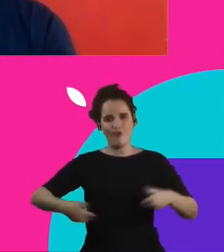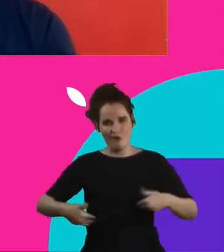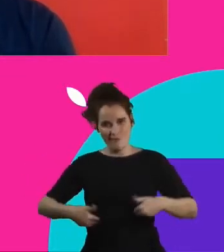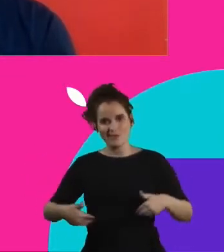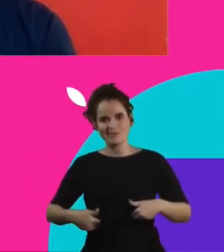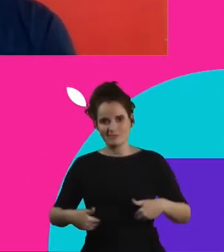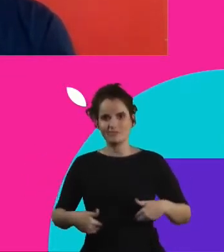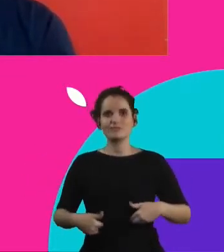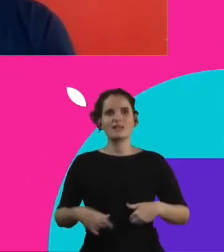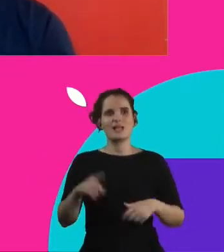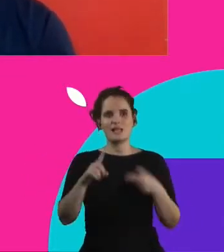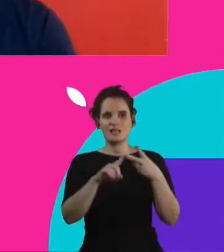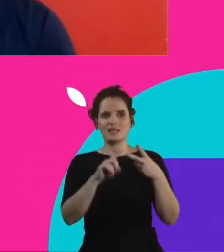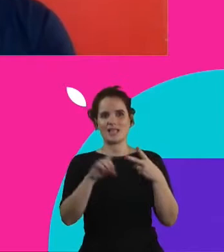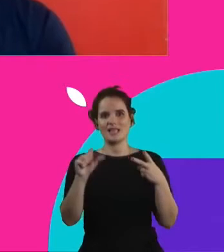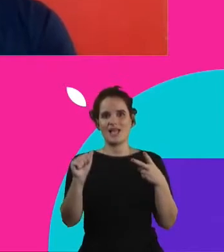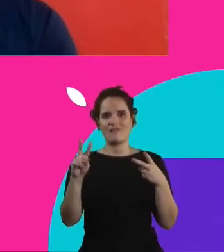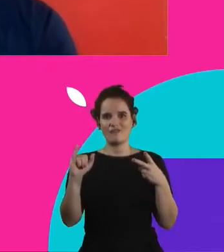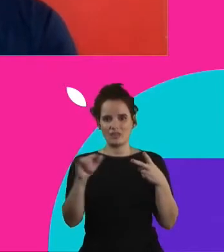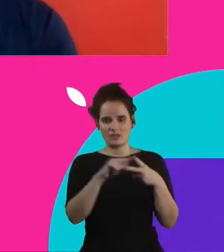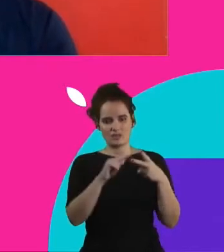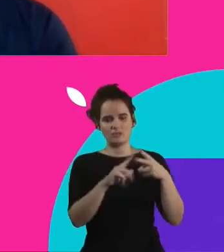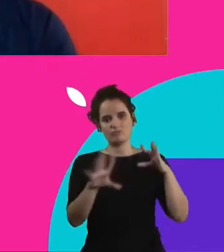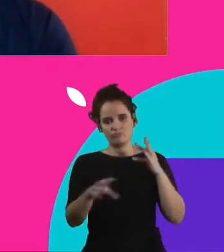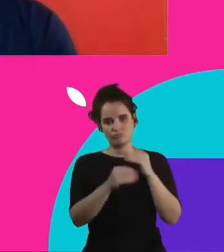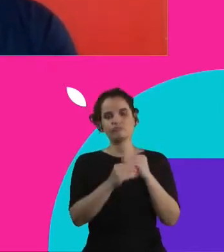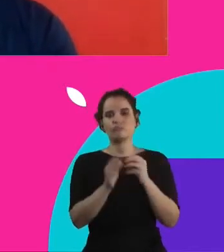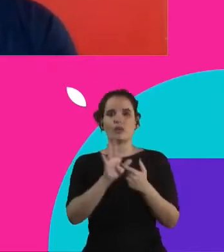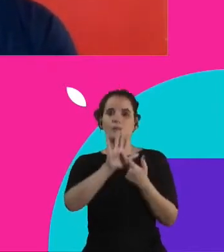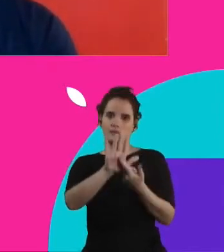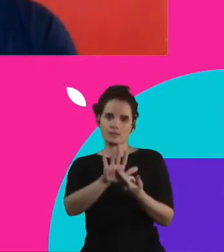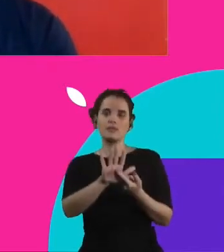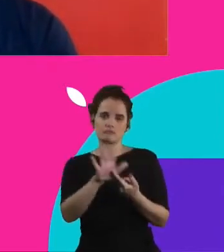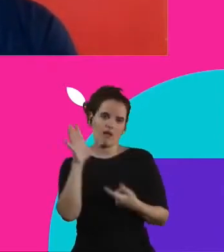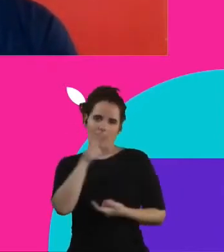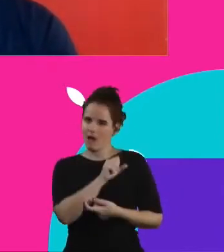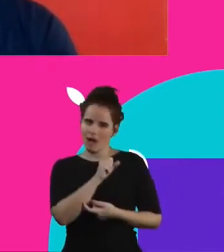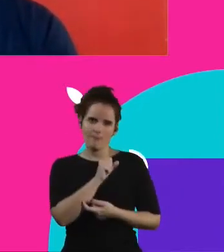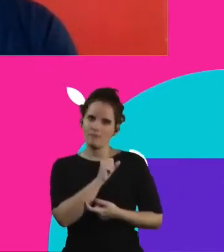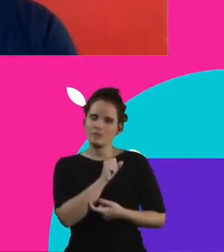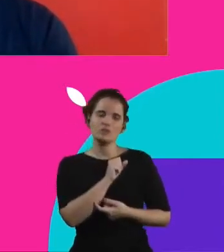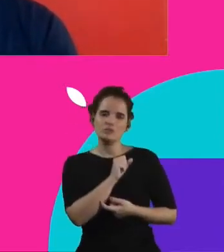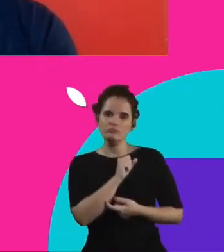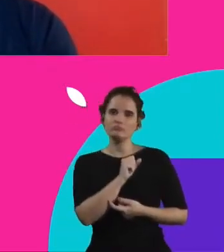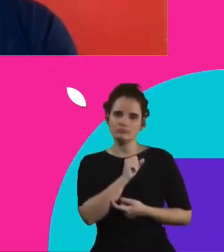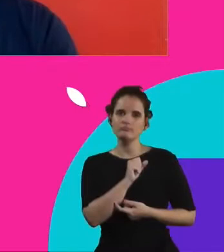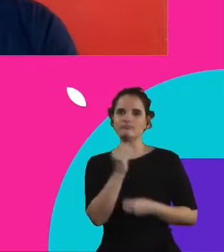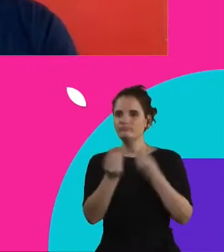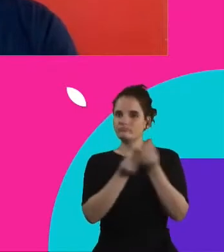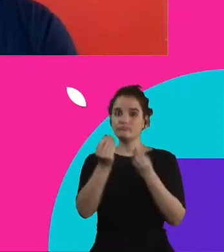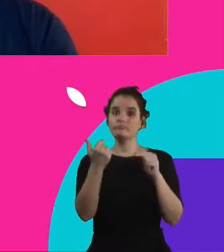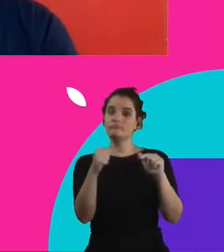com o Davi, que vai aí também fazer uma breve apresentação aí de si, do seu